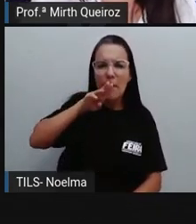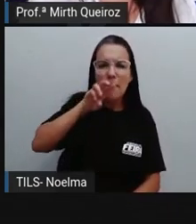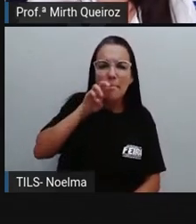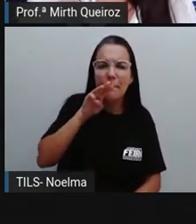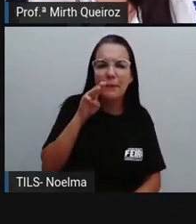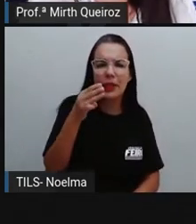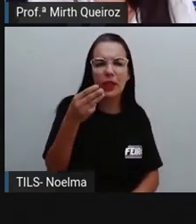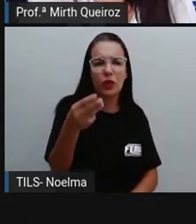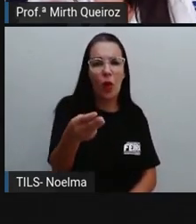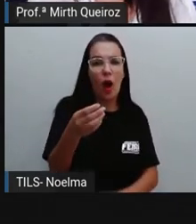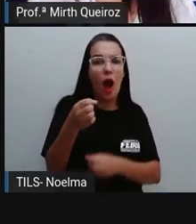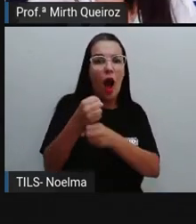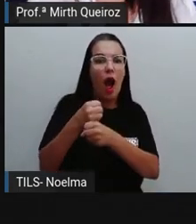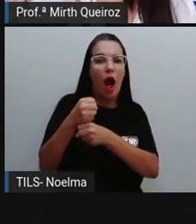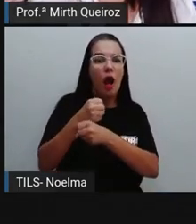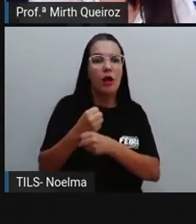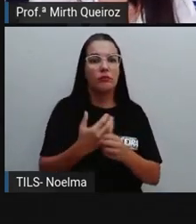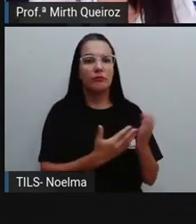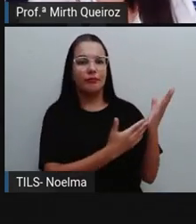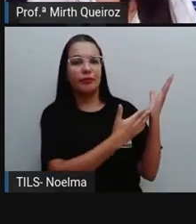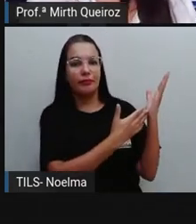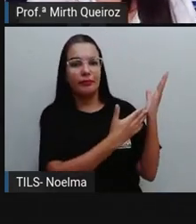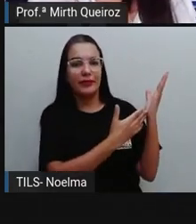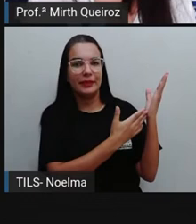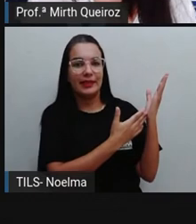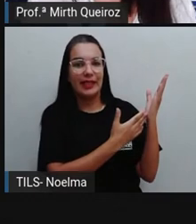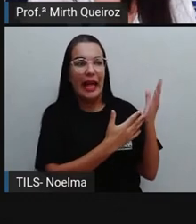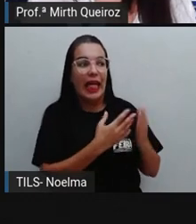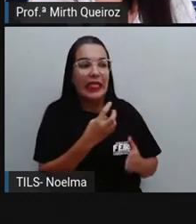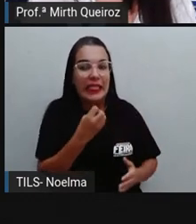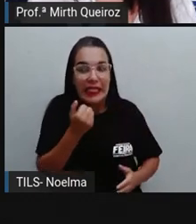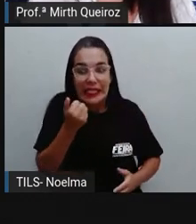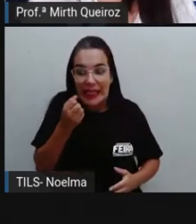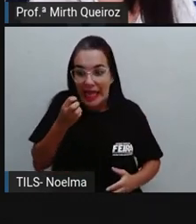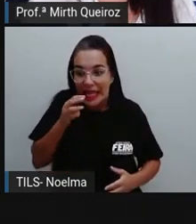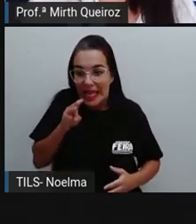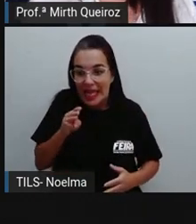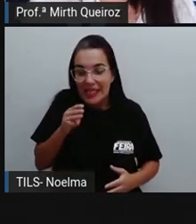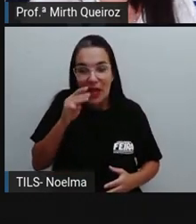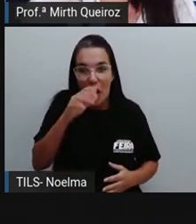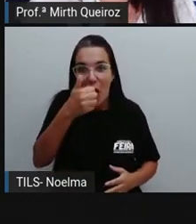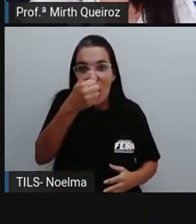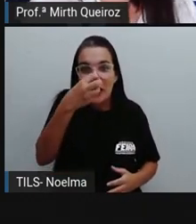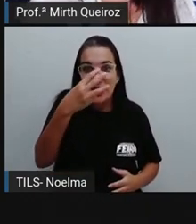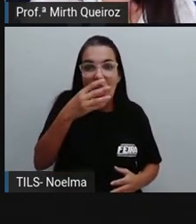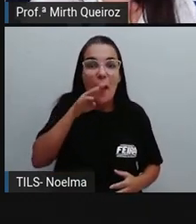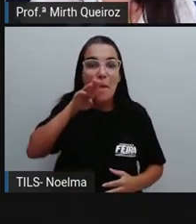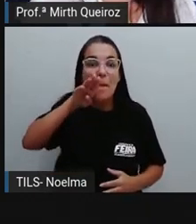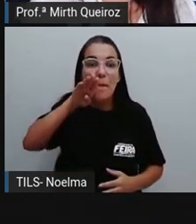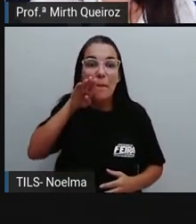só. Vamos pegar. O número é treze bilhões, certo? É esse número aí.